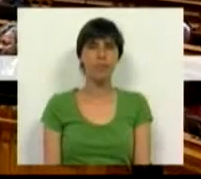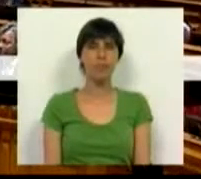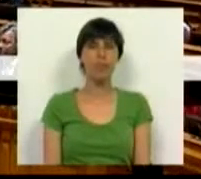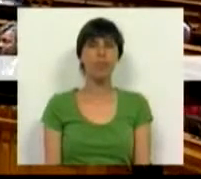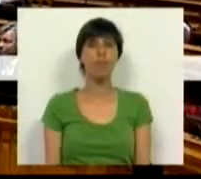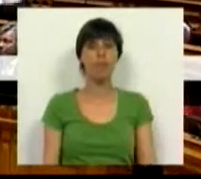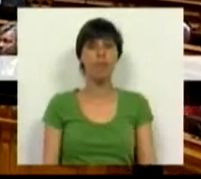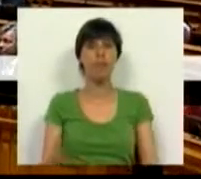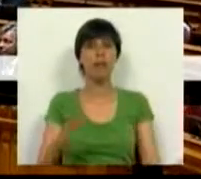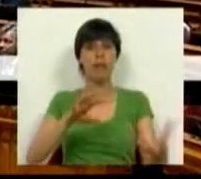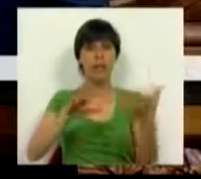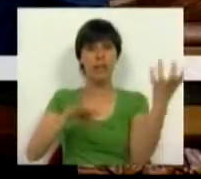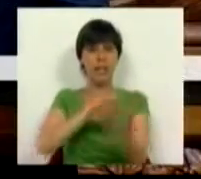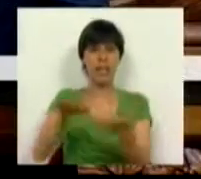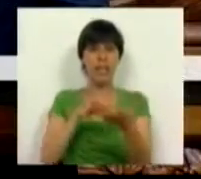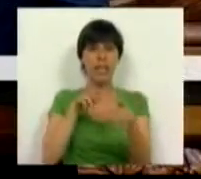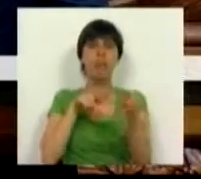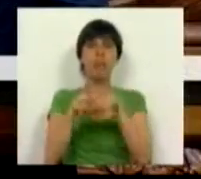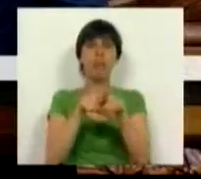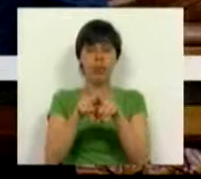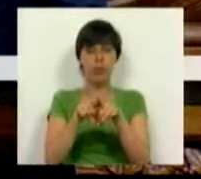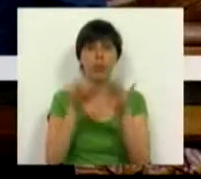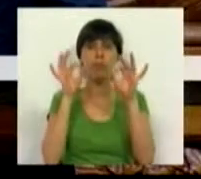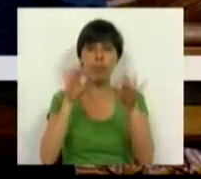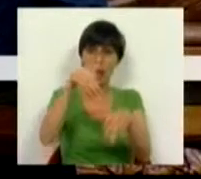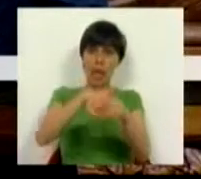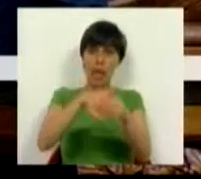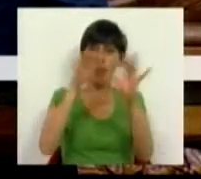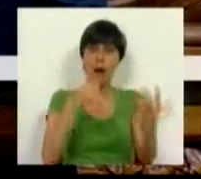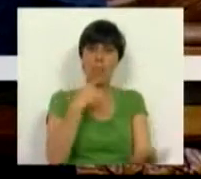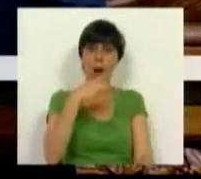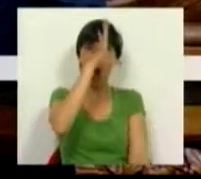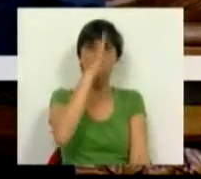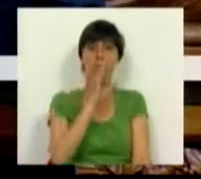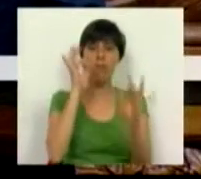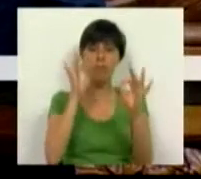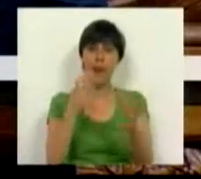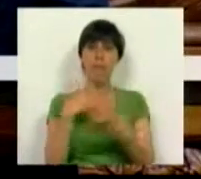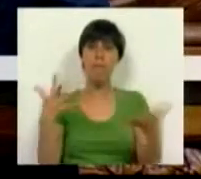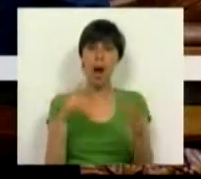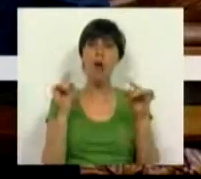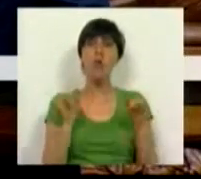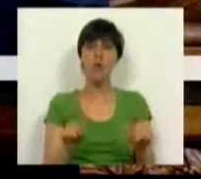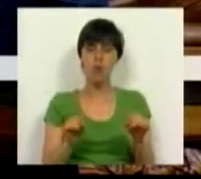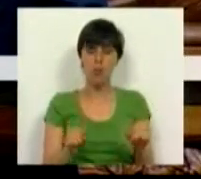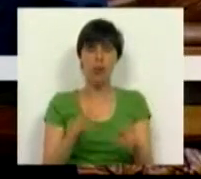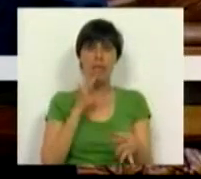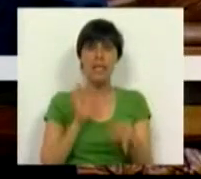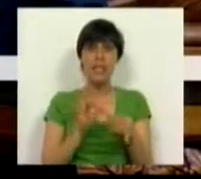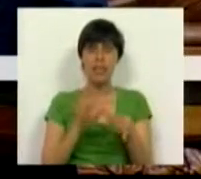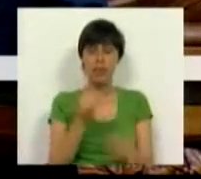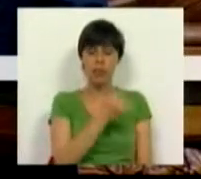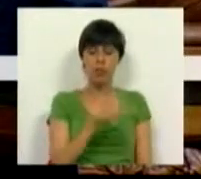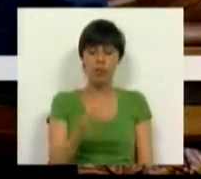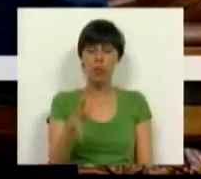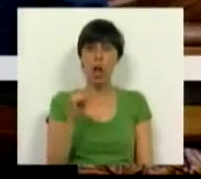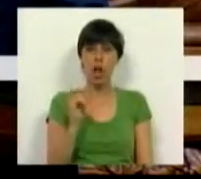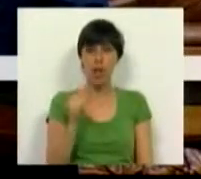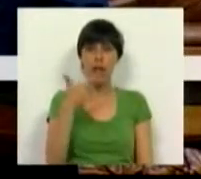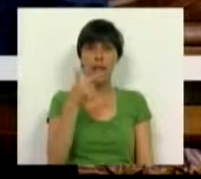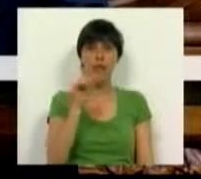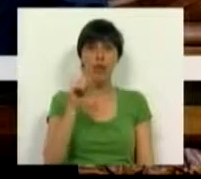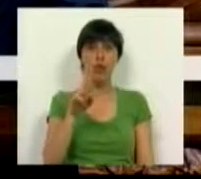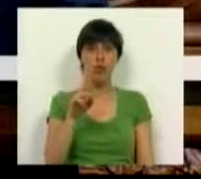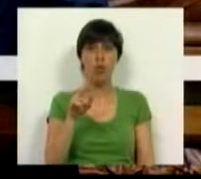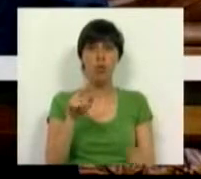A crise política teve origem no próprio Governo, na própria maioria. Desde setembro de 2012, quando a